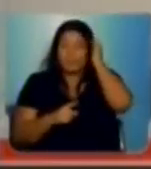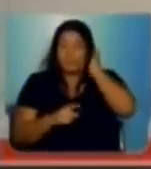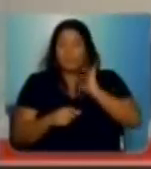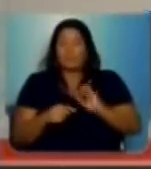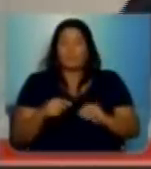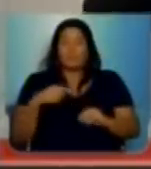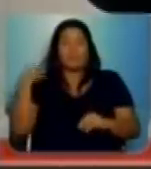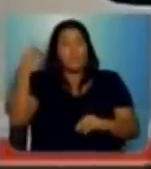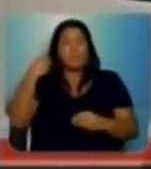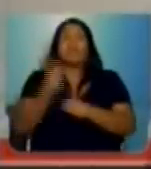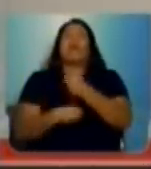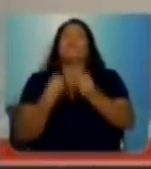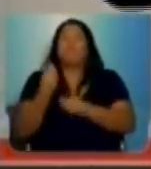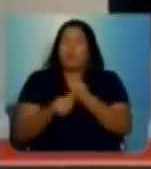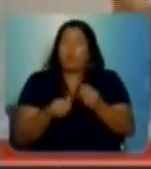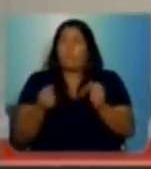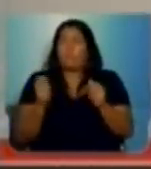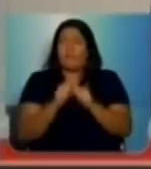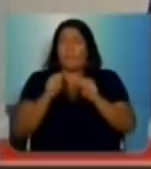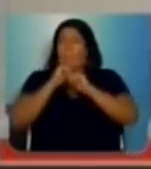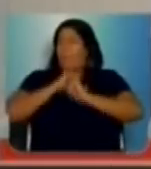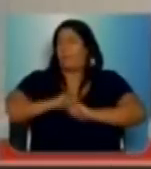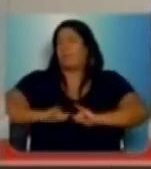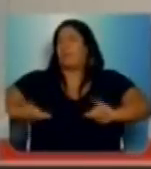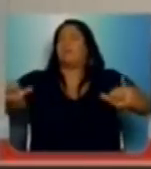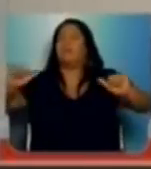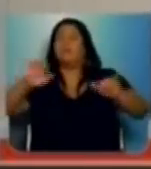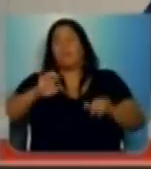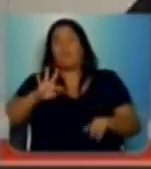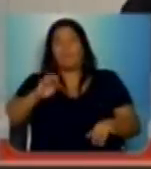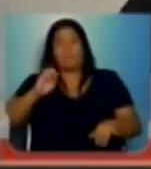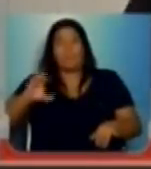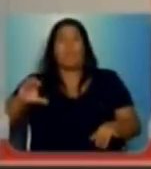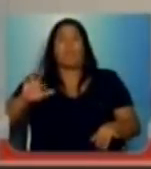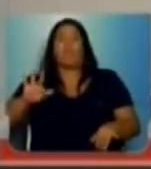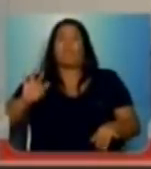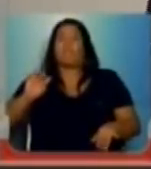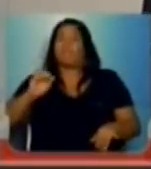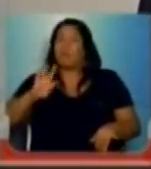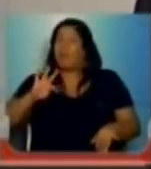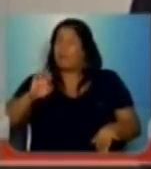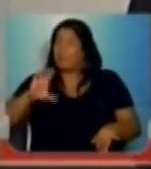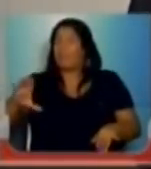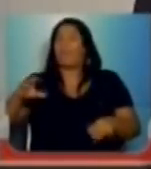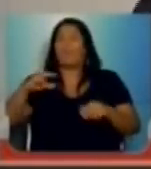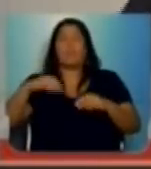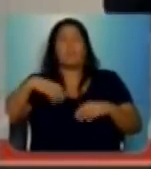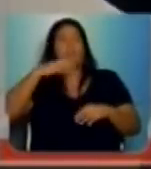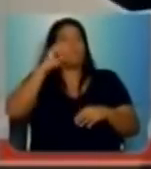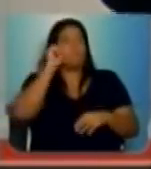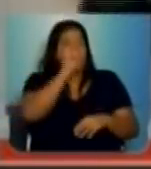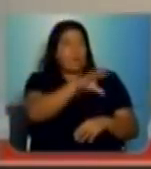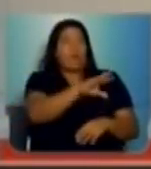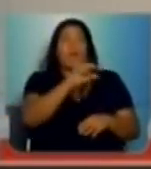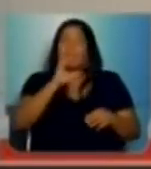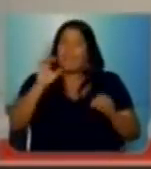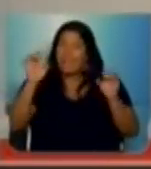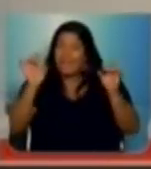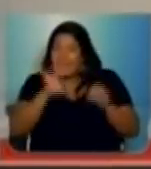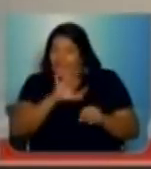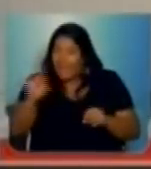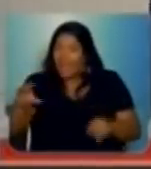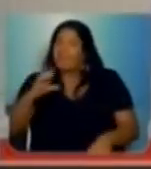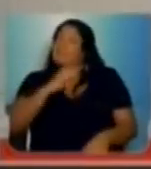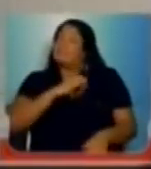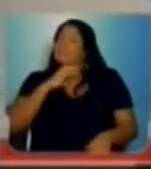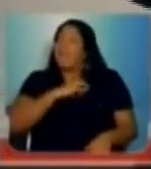FATECs, apresentam vários projetos de lei para levar ETECs e FATECs para as suas cidades e as suas regiões,